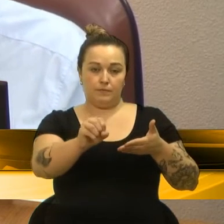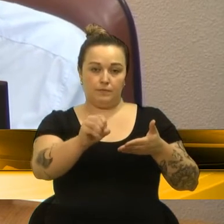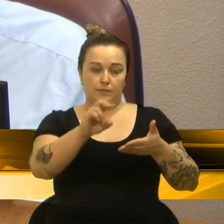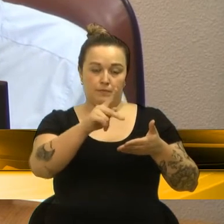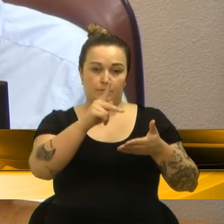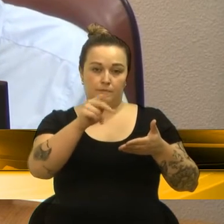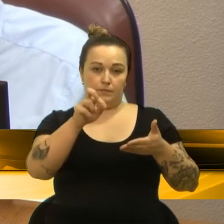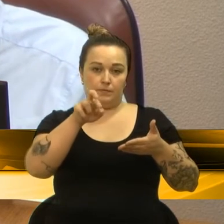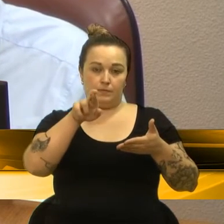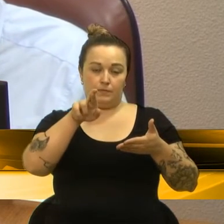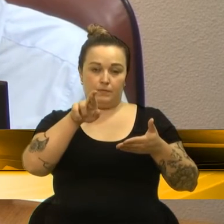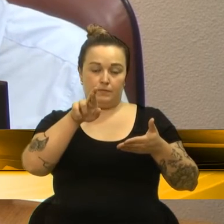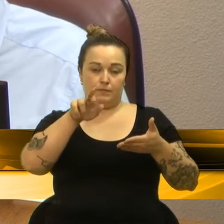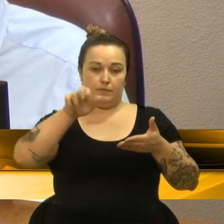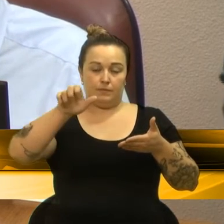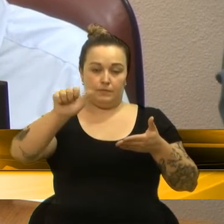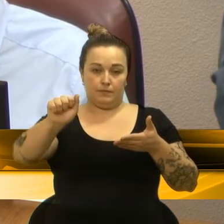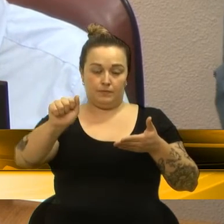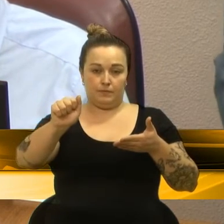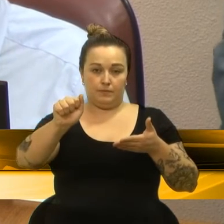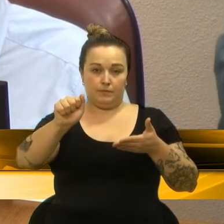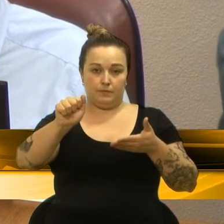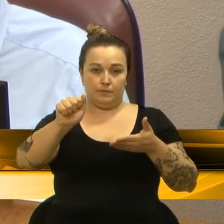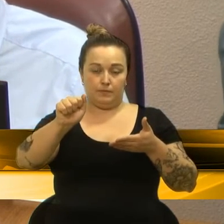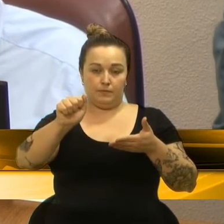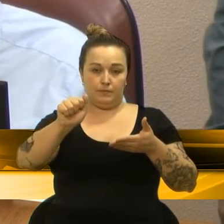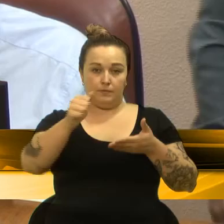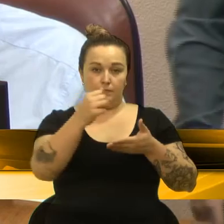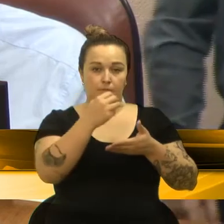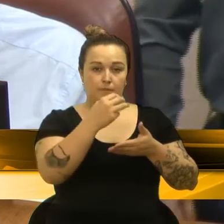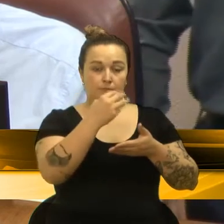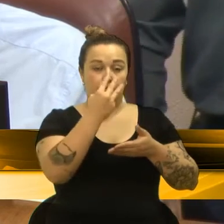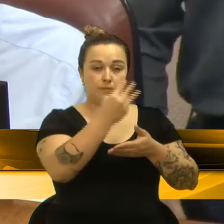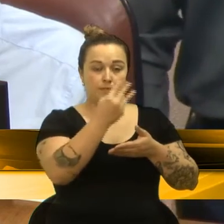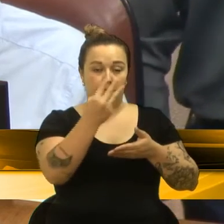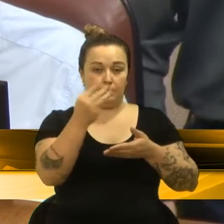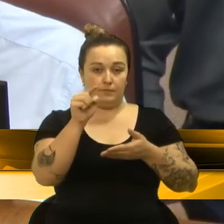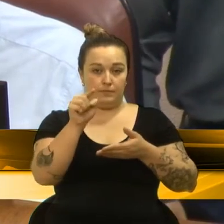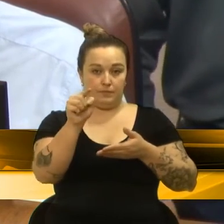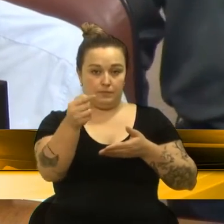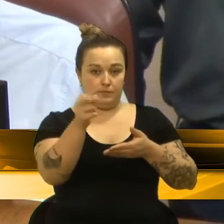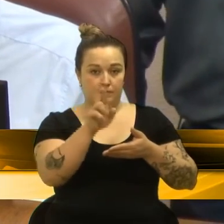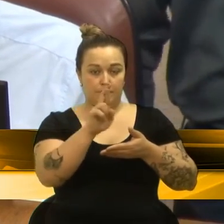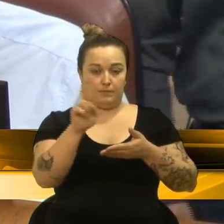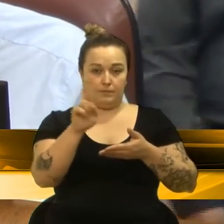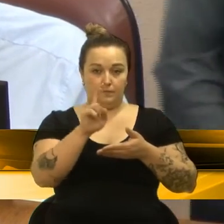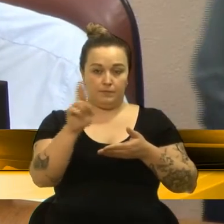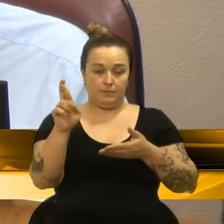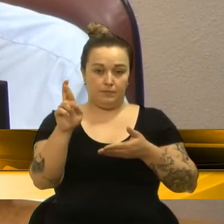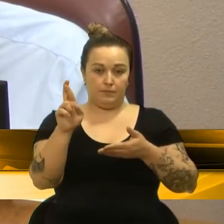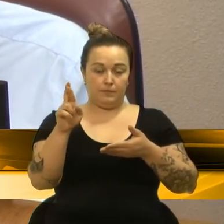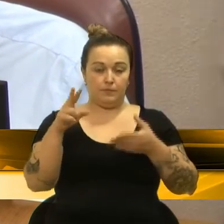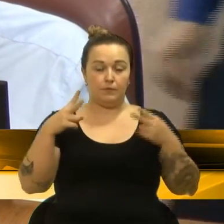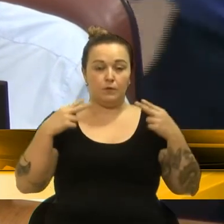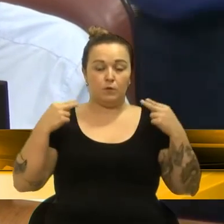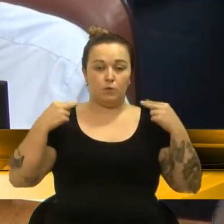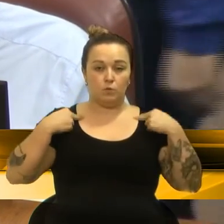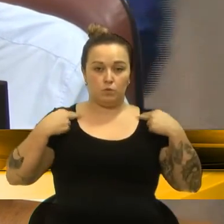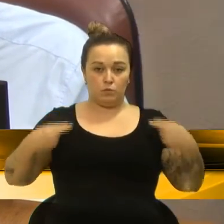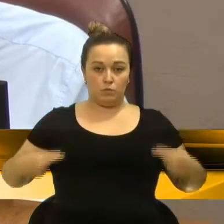exames admissionais de 358 empregados 33.000, uniformes